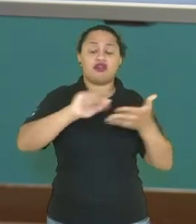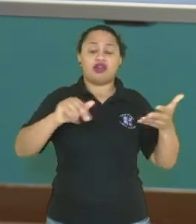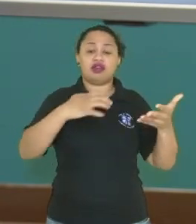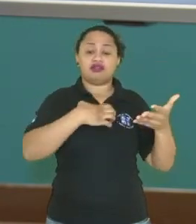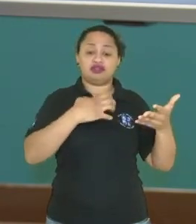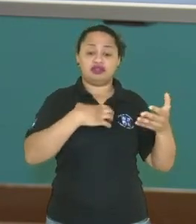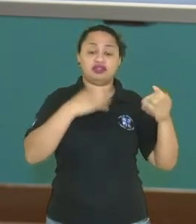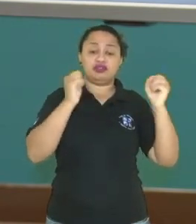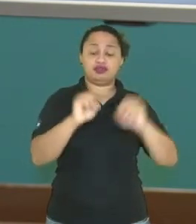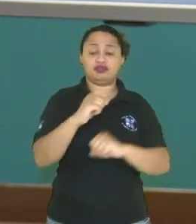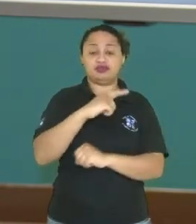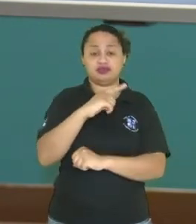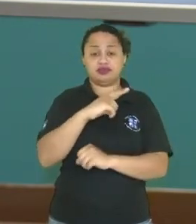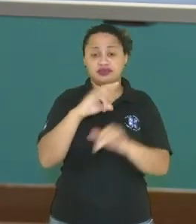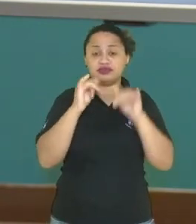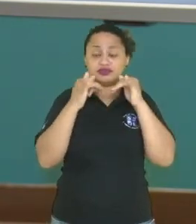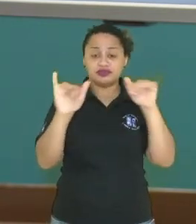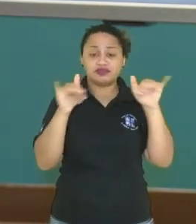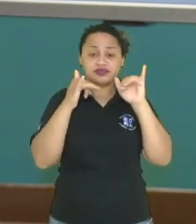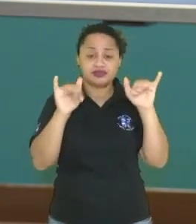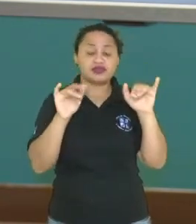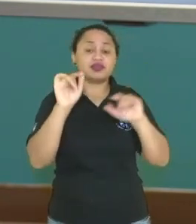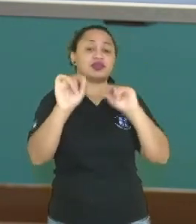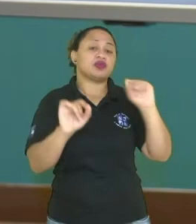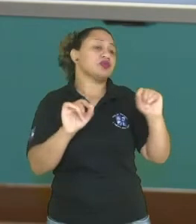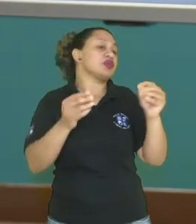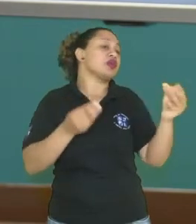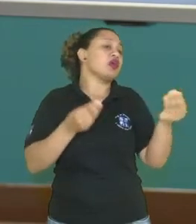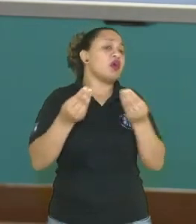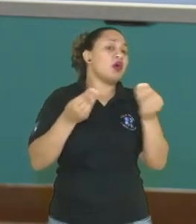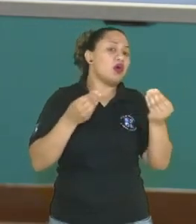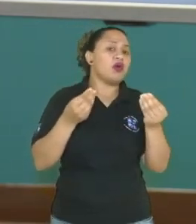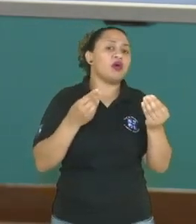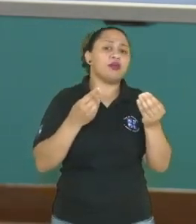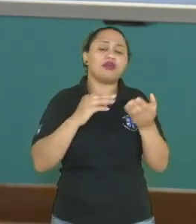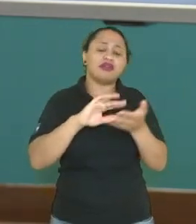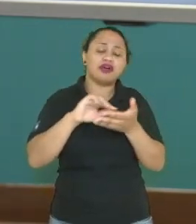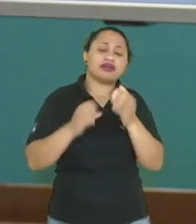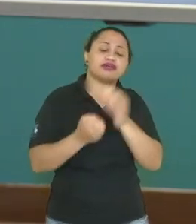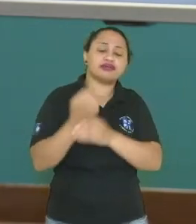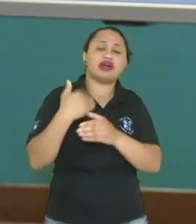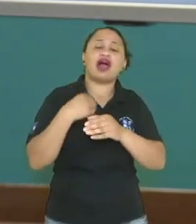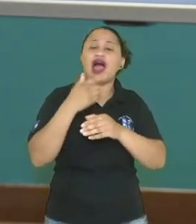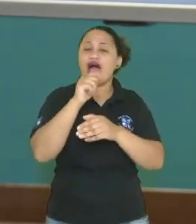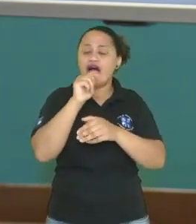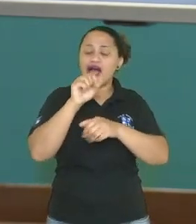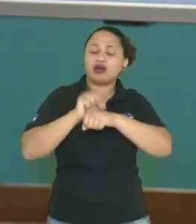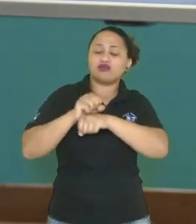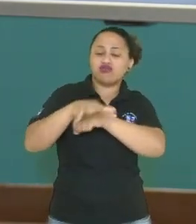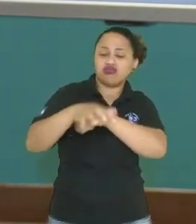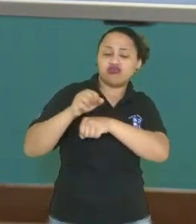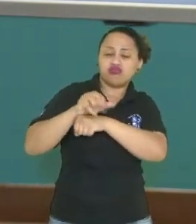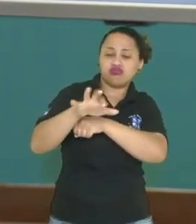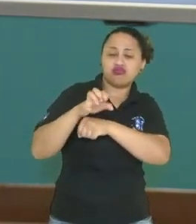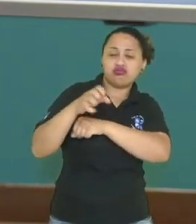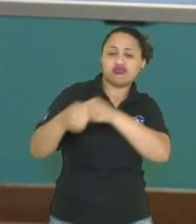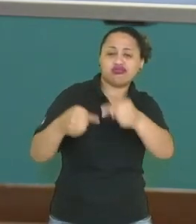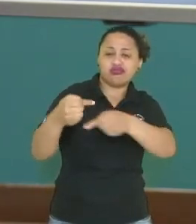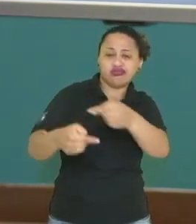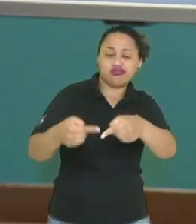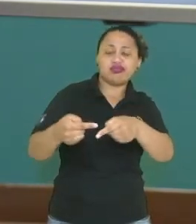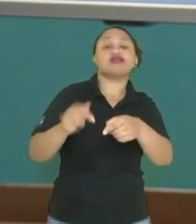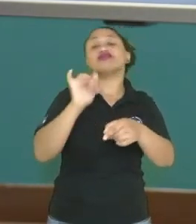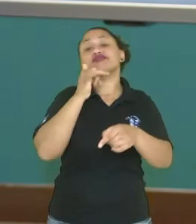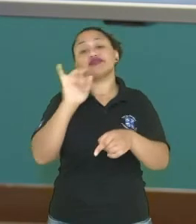podemos obter a energia elétrica, né, diversas fontes, né, as quedas d'água nós podemos, né, a partir das